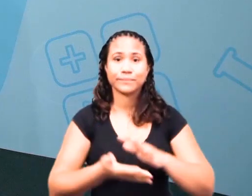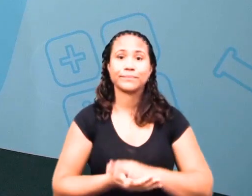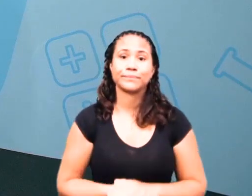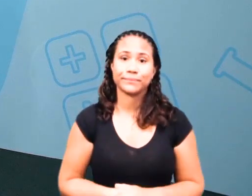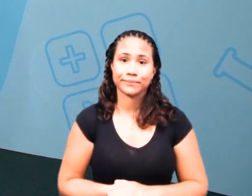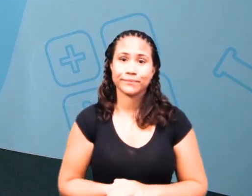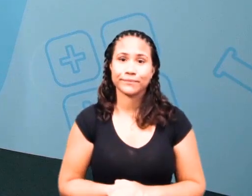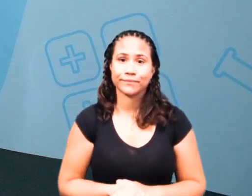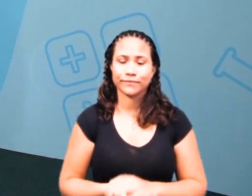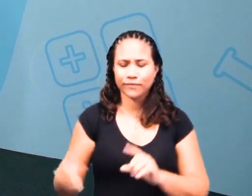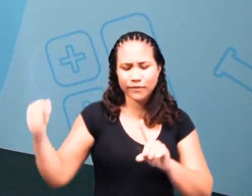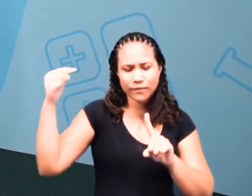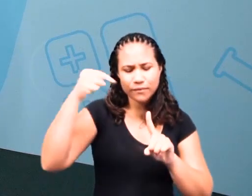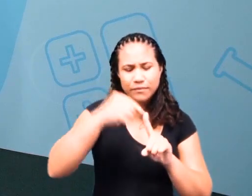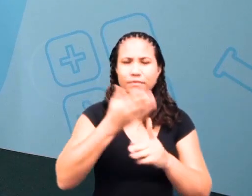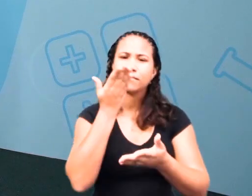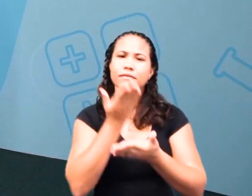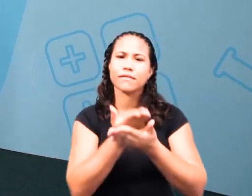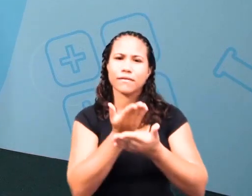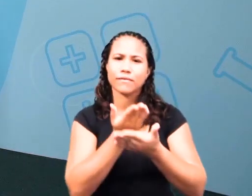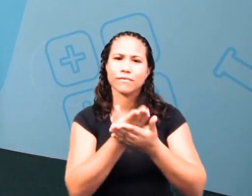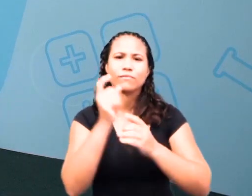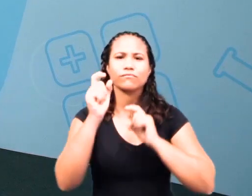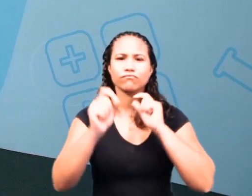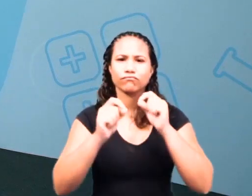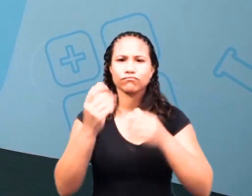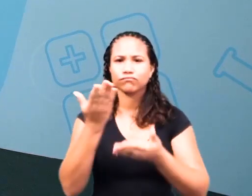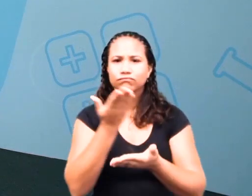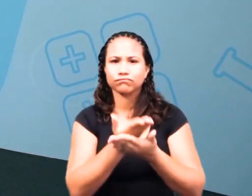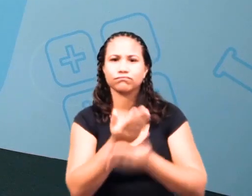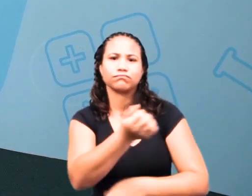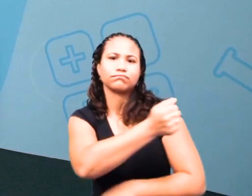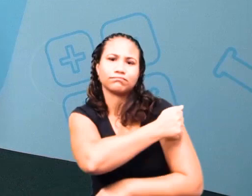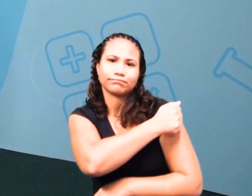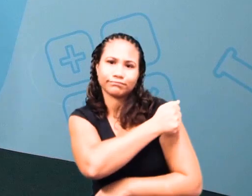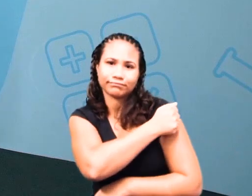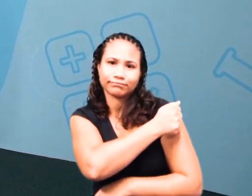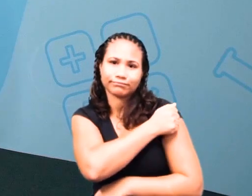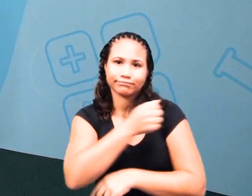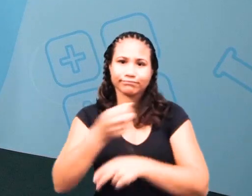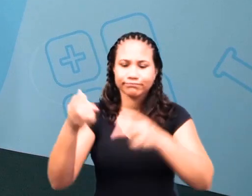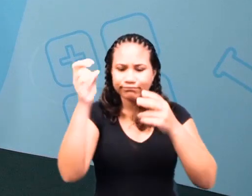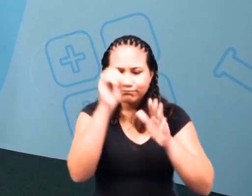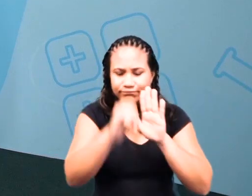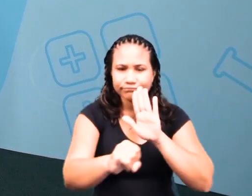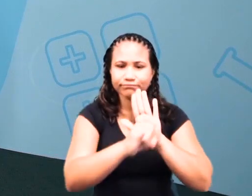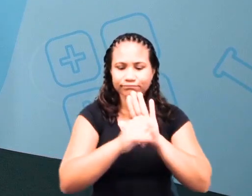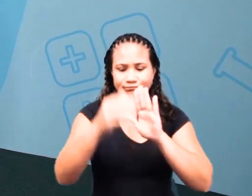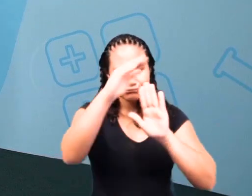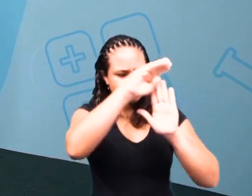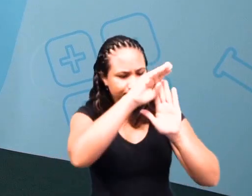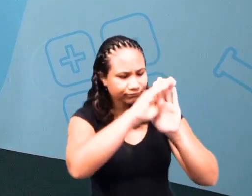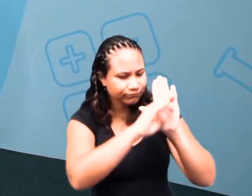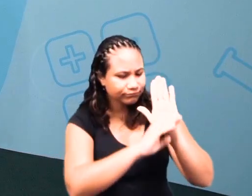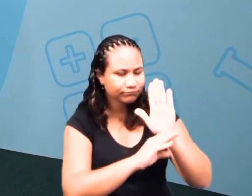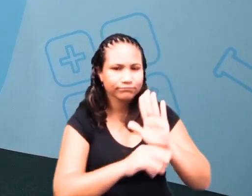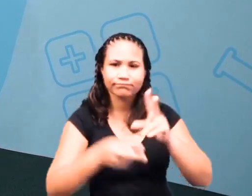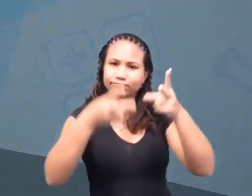O objetivo desta aula é que os estudantes consigam identificar e listar